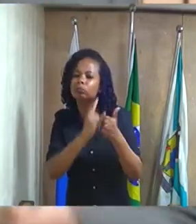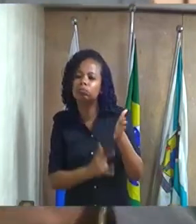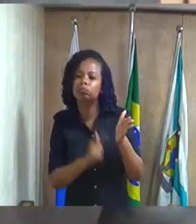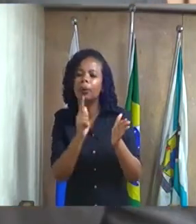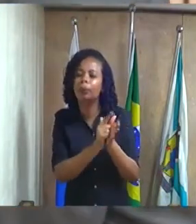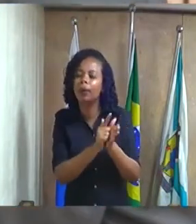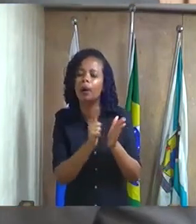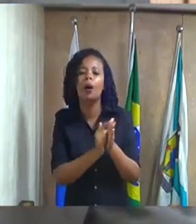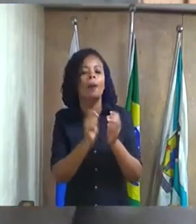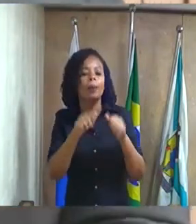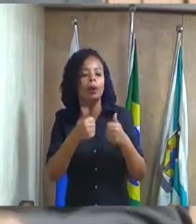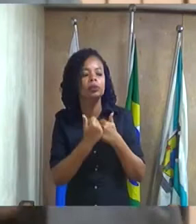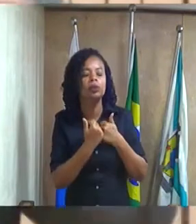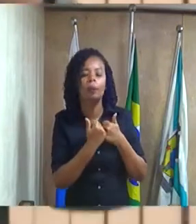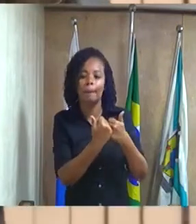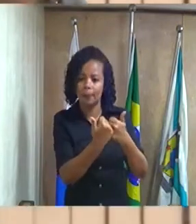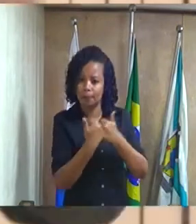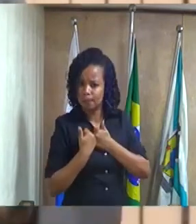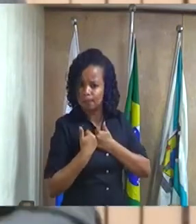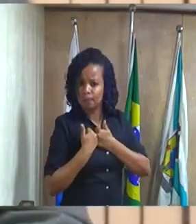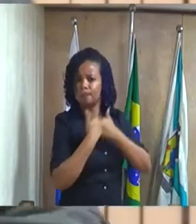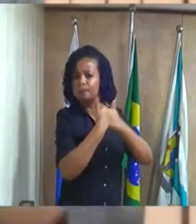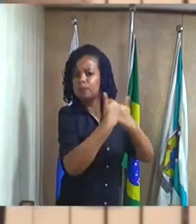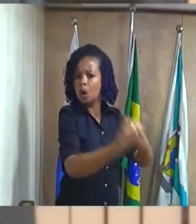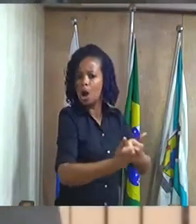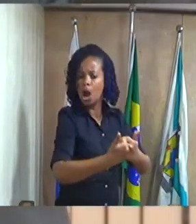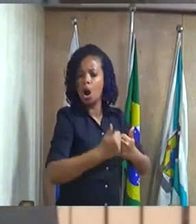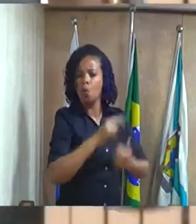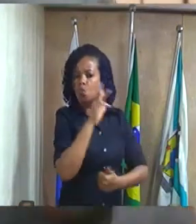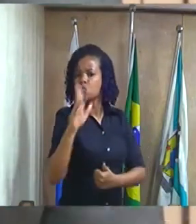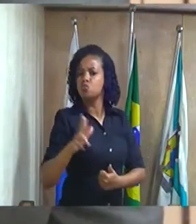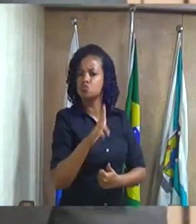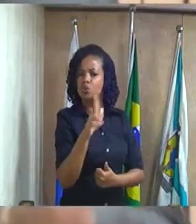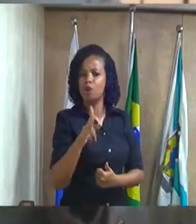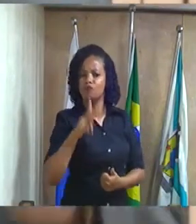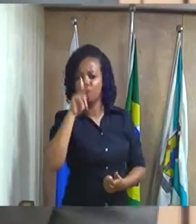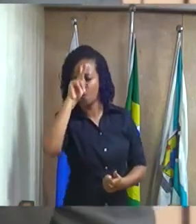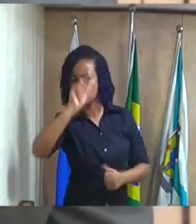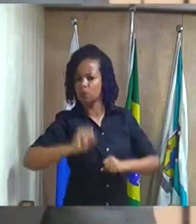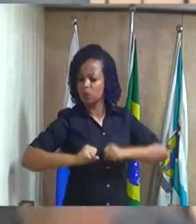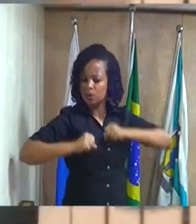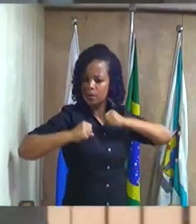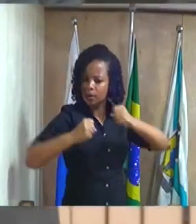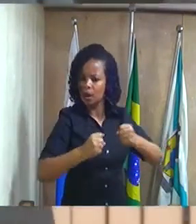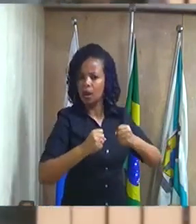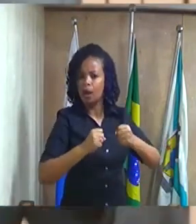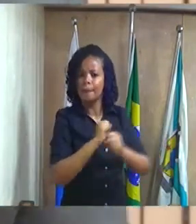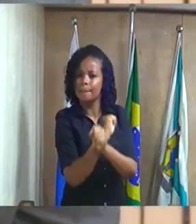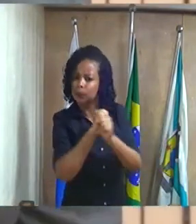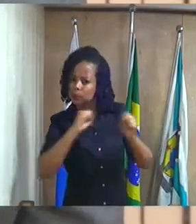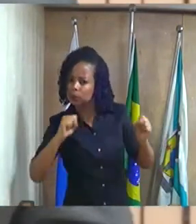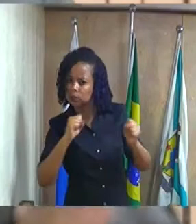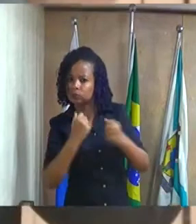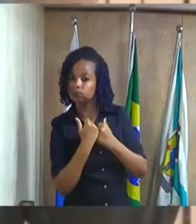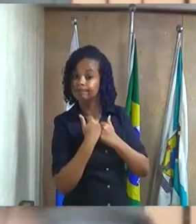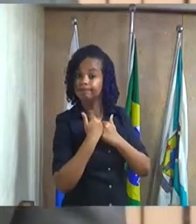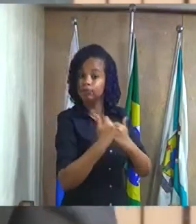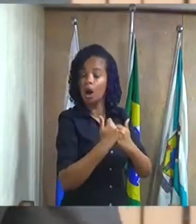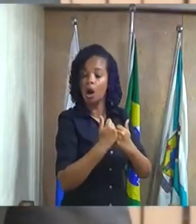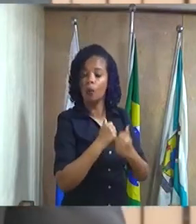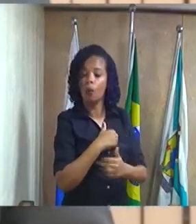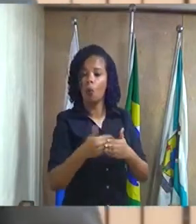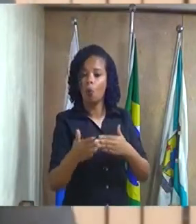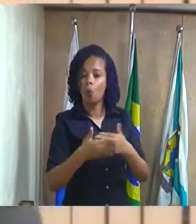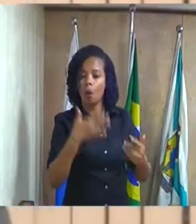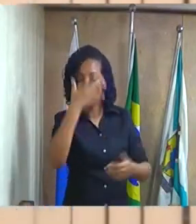e aí sim eu vou usar toda energia possível e impossível para punir quem for